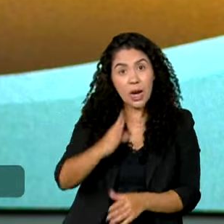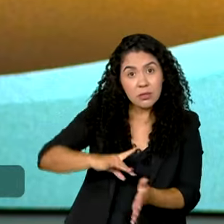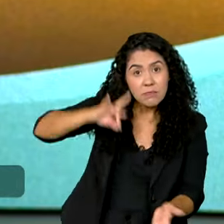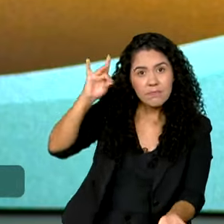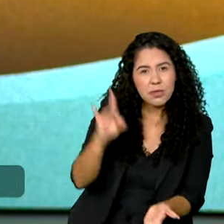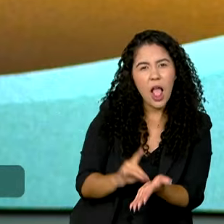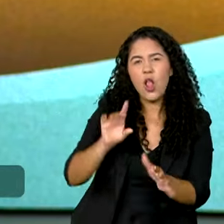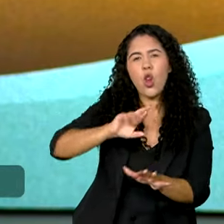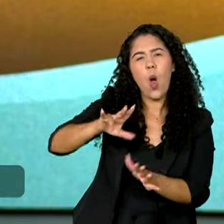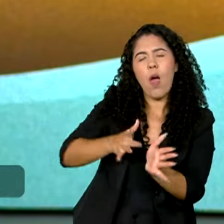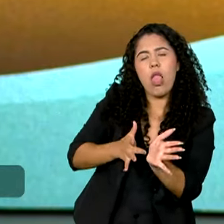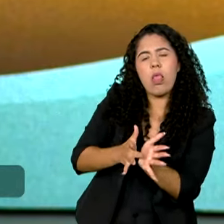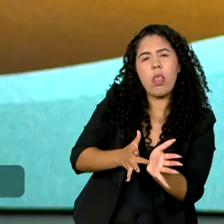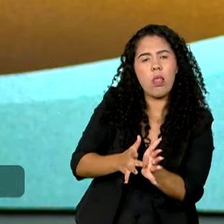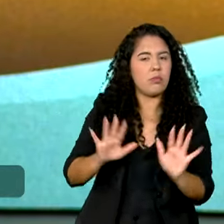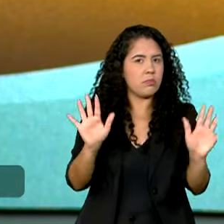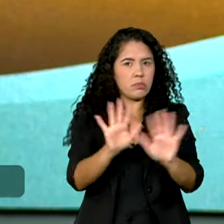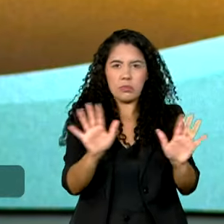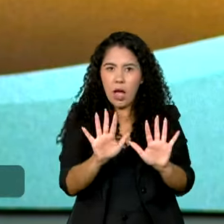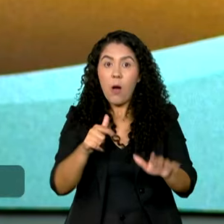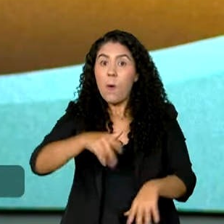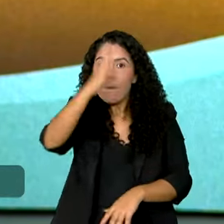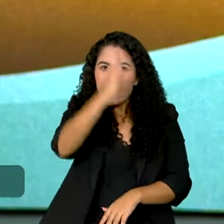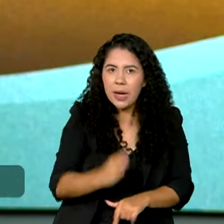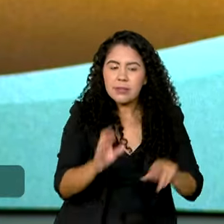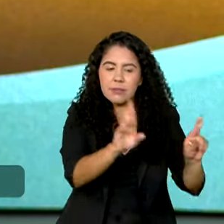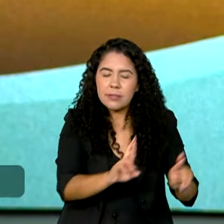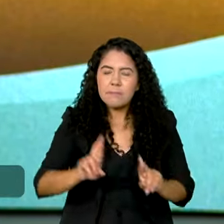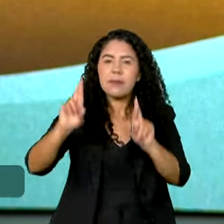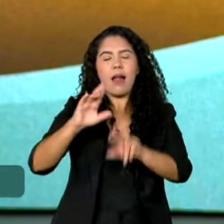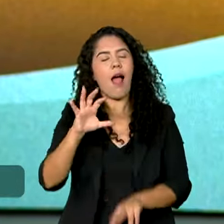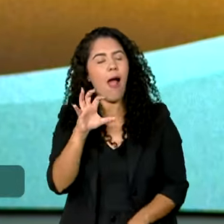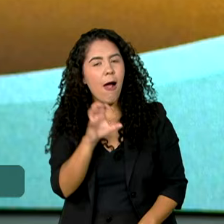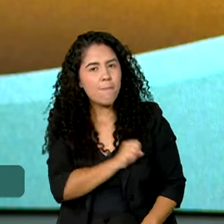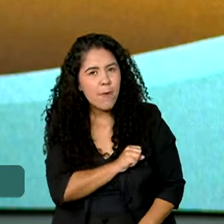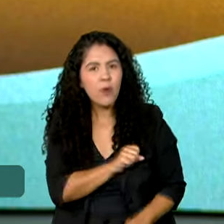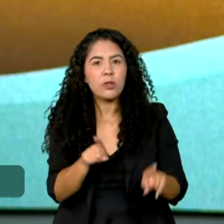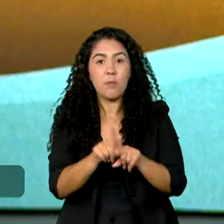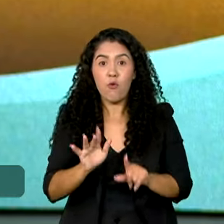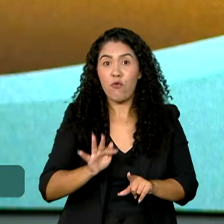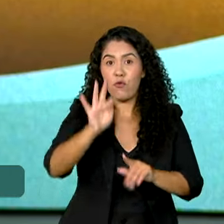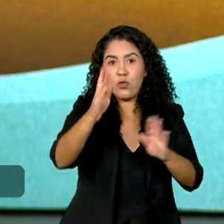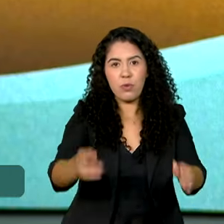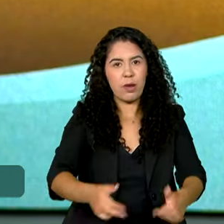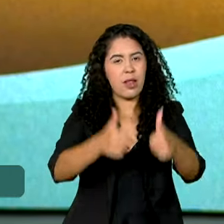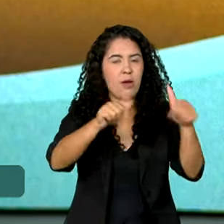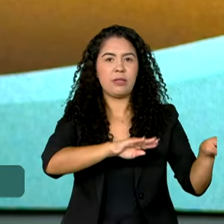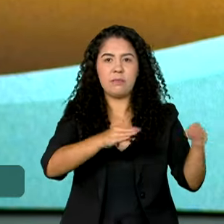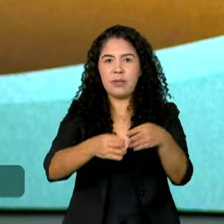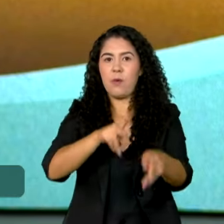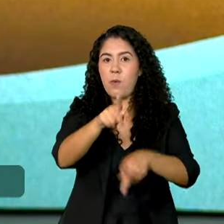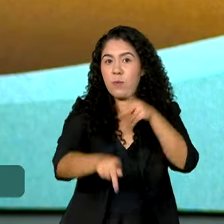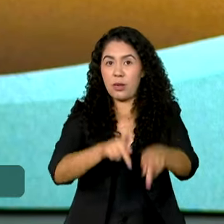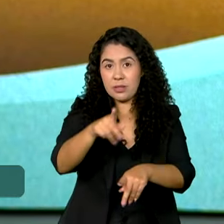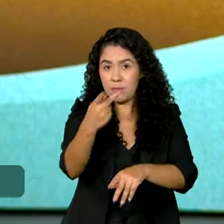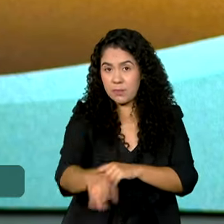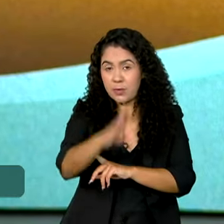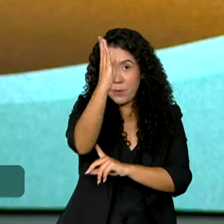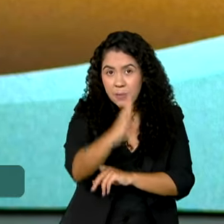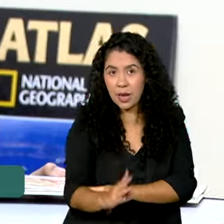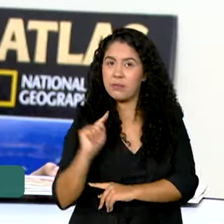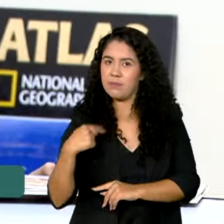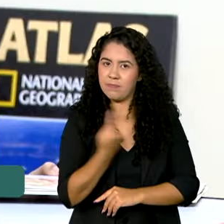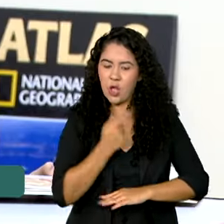ficção, nem tampouco da facção. O Brasil da esperança, do amor, do futuro melhor para o nosso povo brasileiro. É esse Brasil que estamos